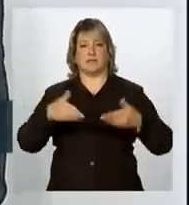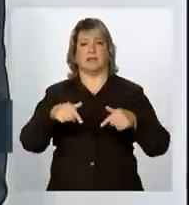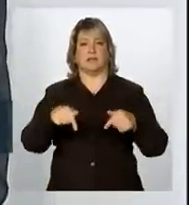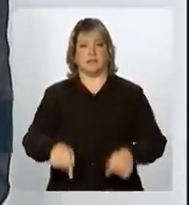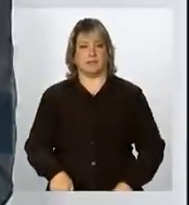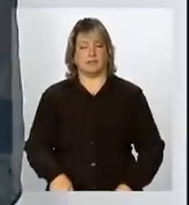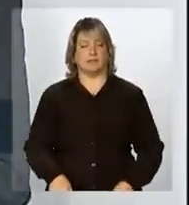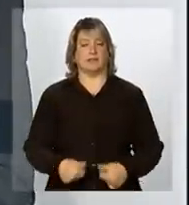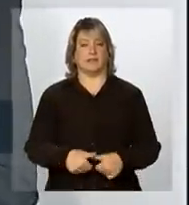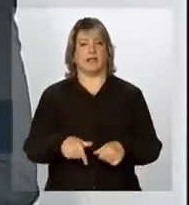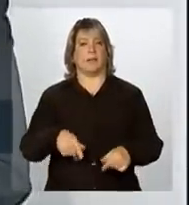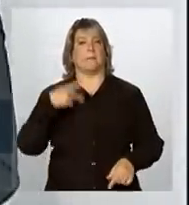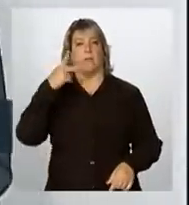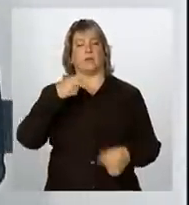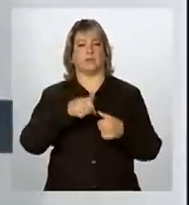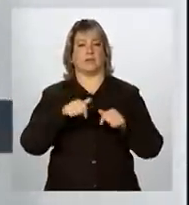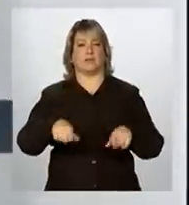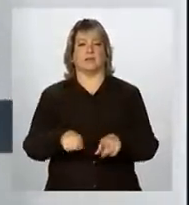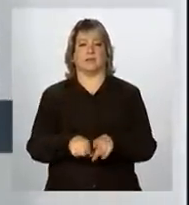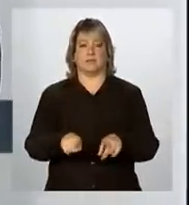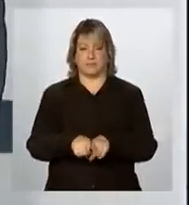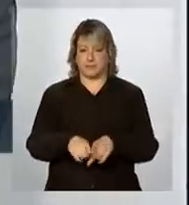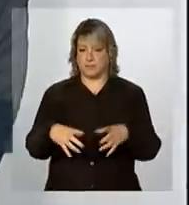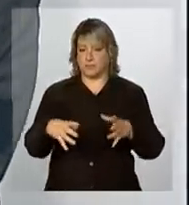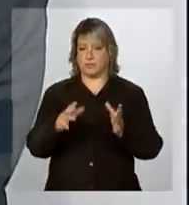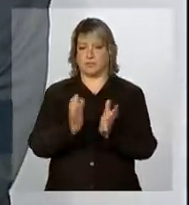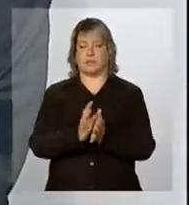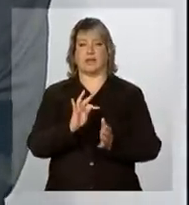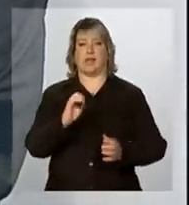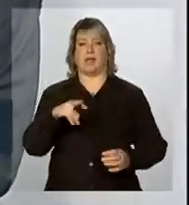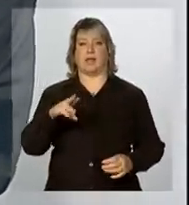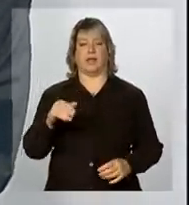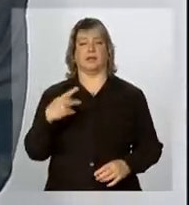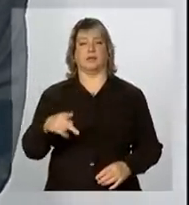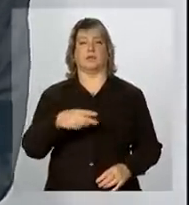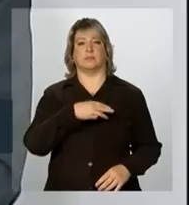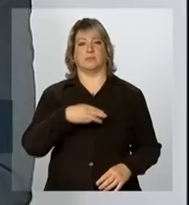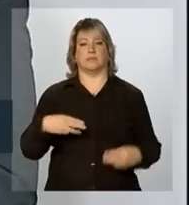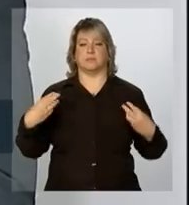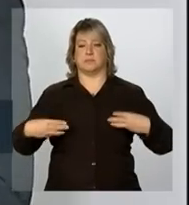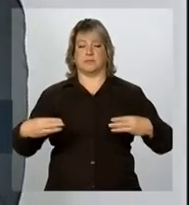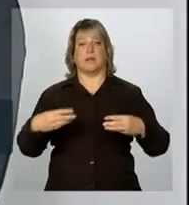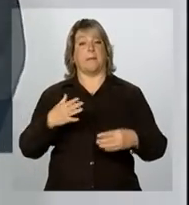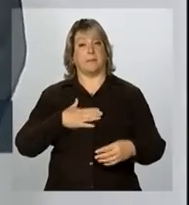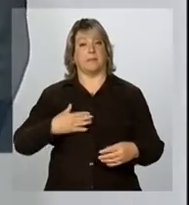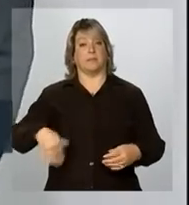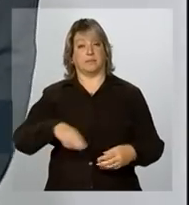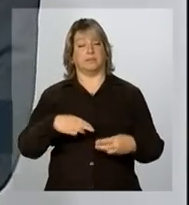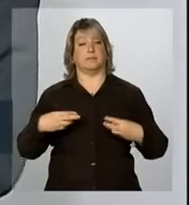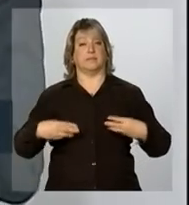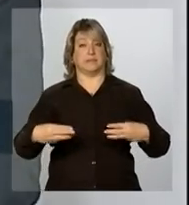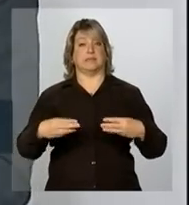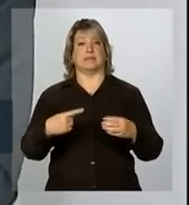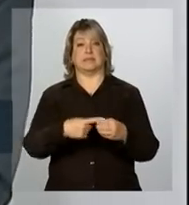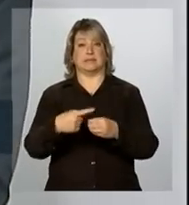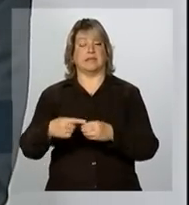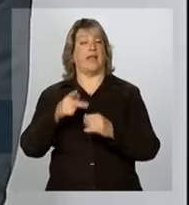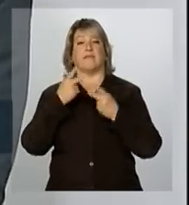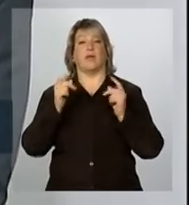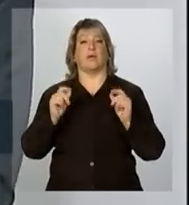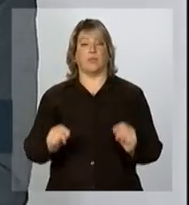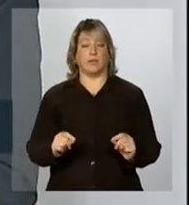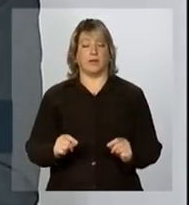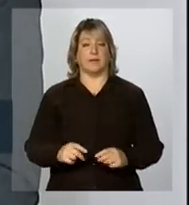aqui presentes também, a equipe técnica dos ministérios, do nosso Ministério das Cidades, e dizer que